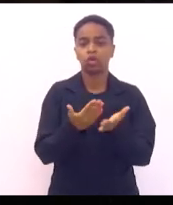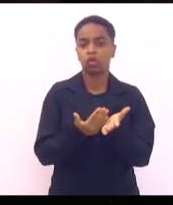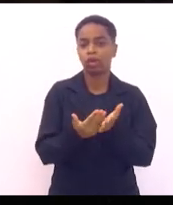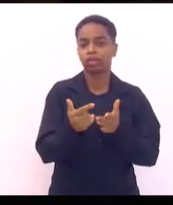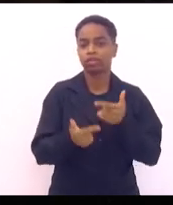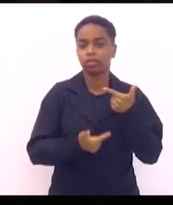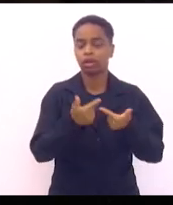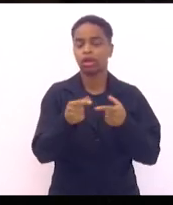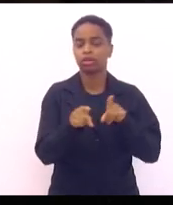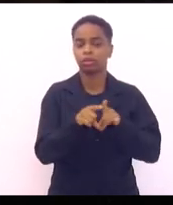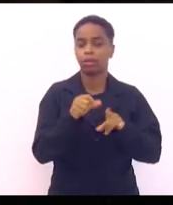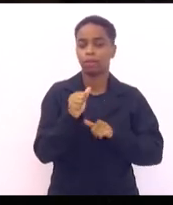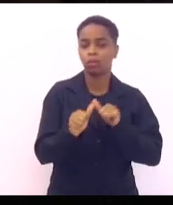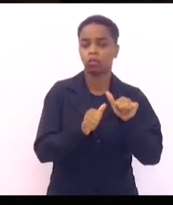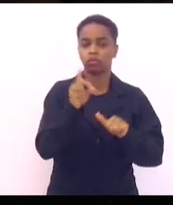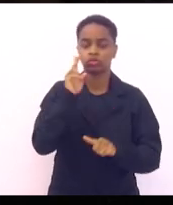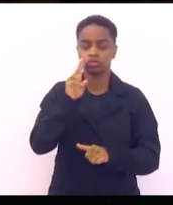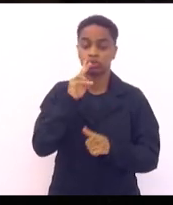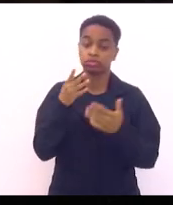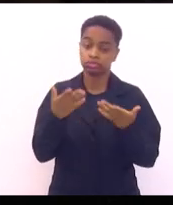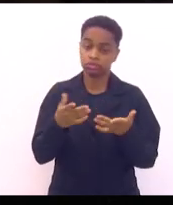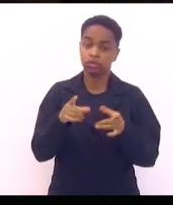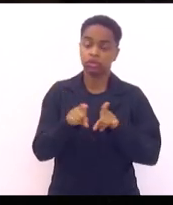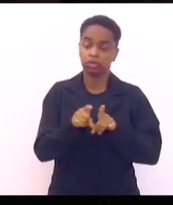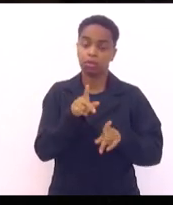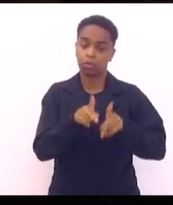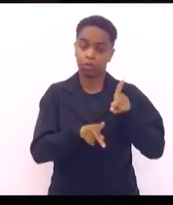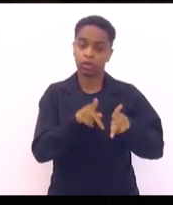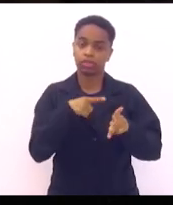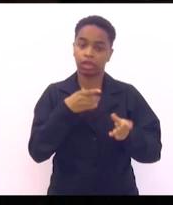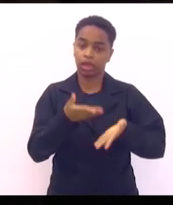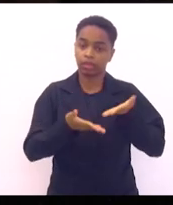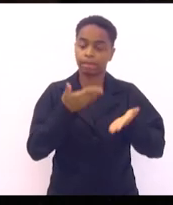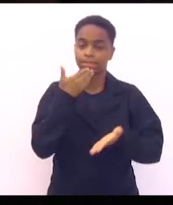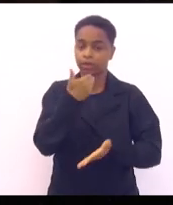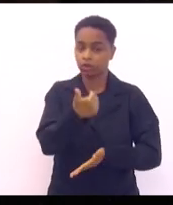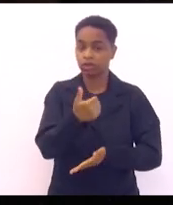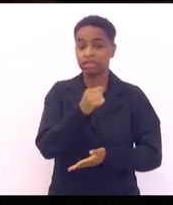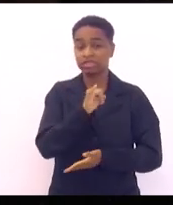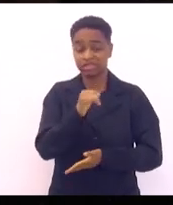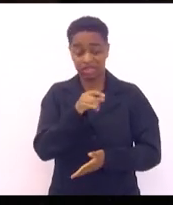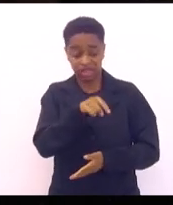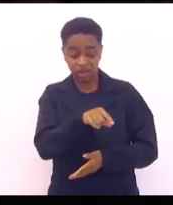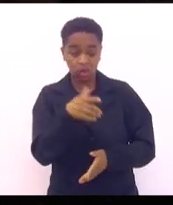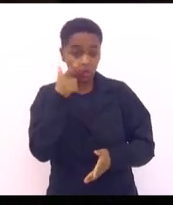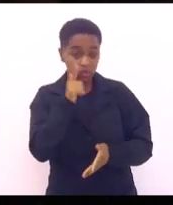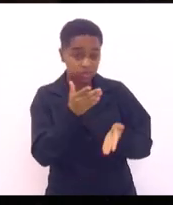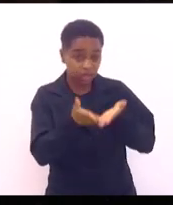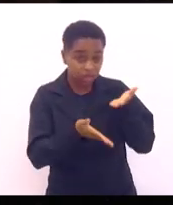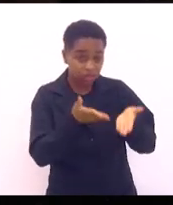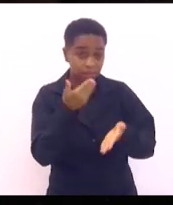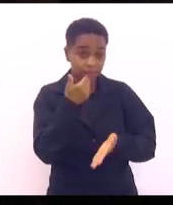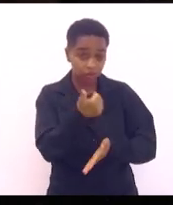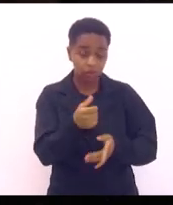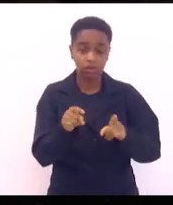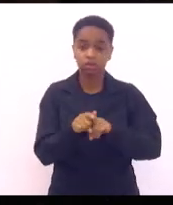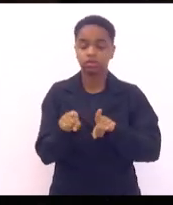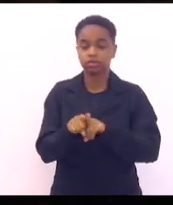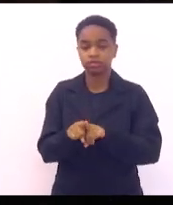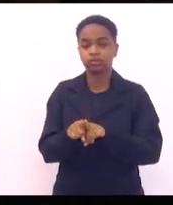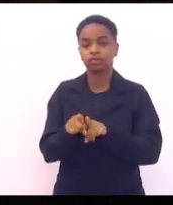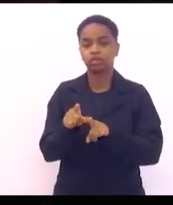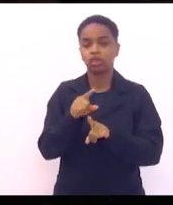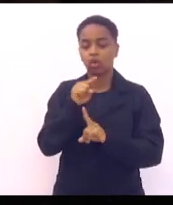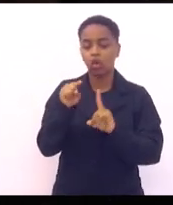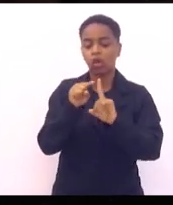mudar essa história, automaticamente a população é mais bem atendida. e a população sendo bem mais atendida, automaticamente a gente atinge o